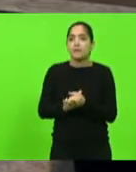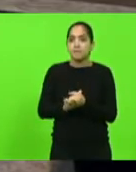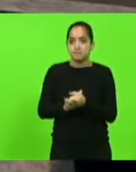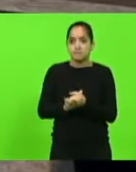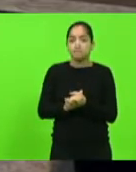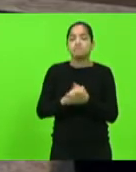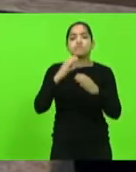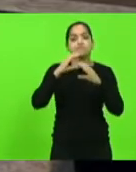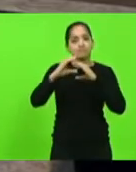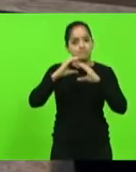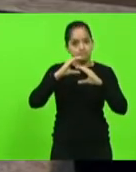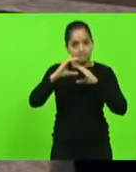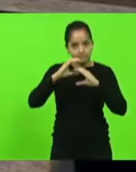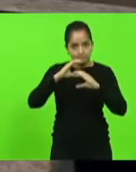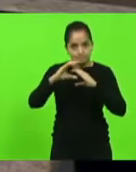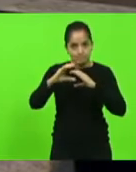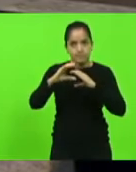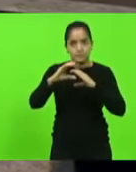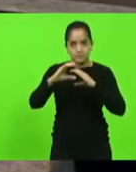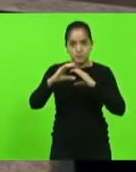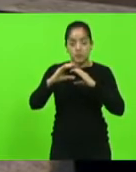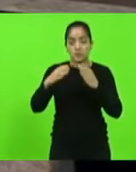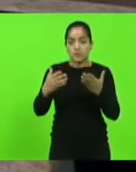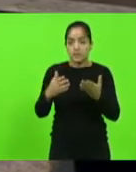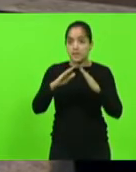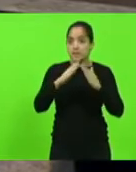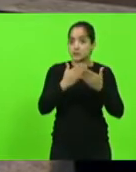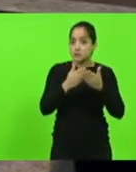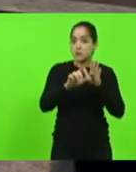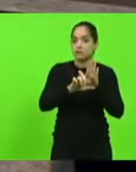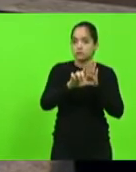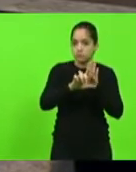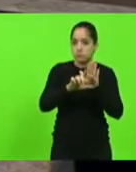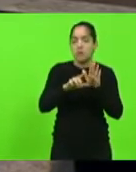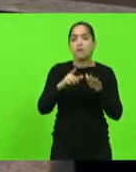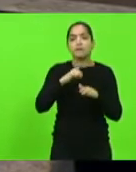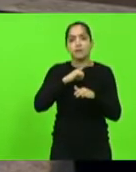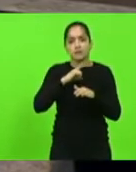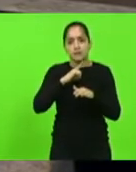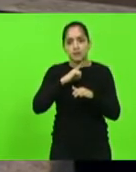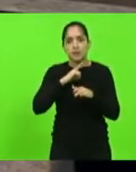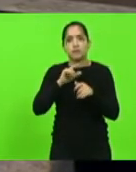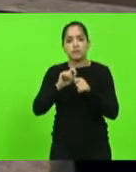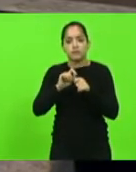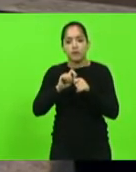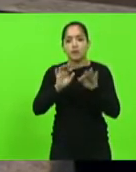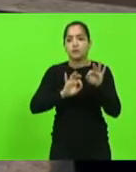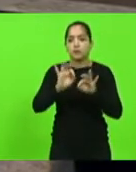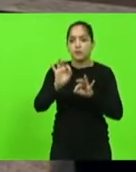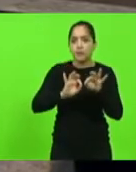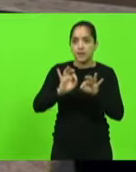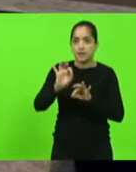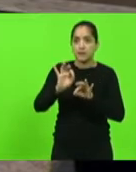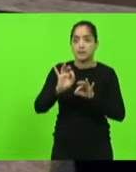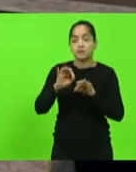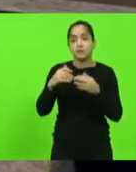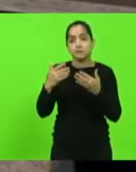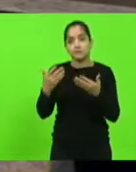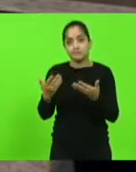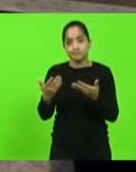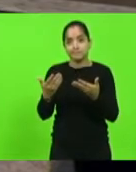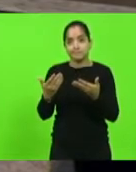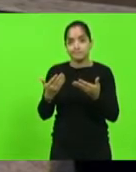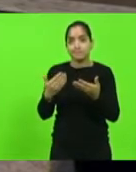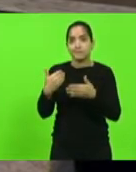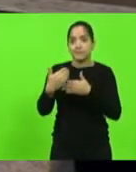comunicação. E aí a escola tem feito essa formação da forma que está sendo possível, porque ainda estamos no